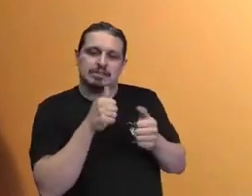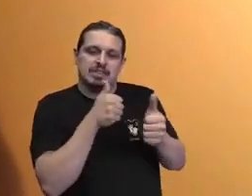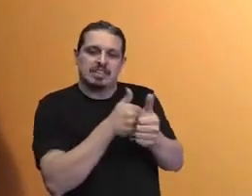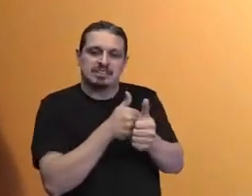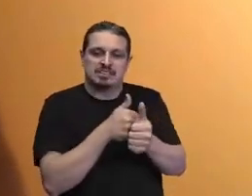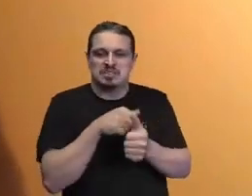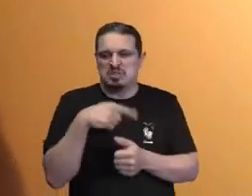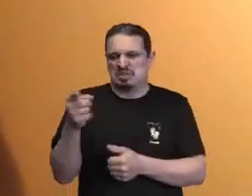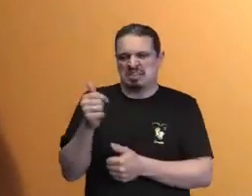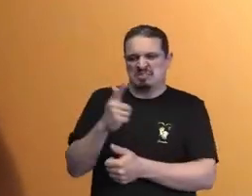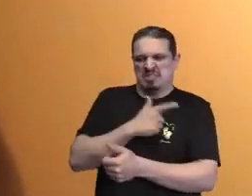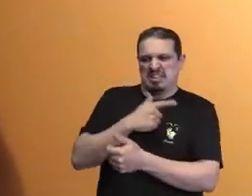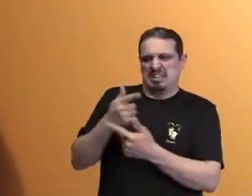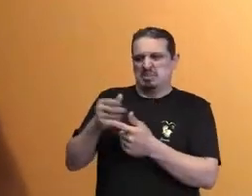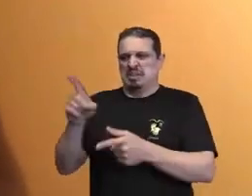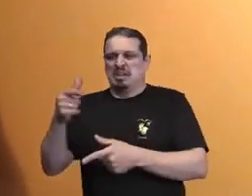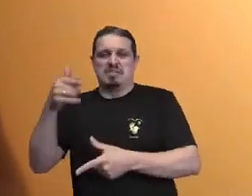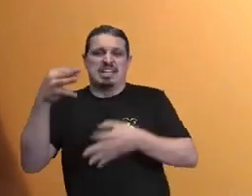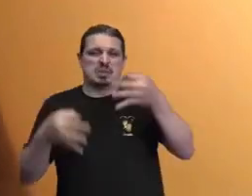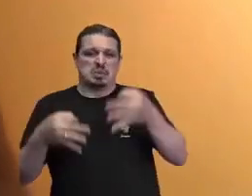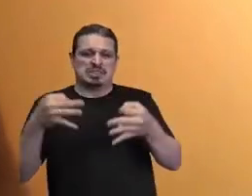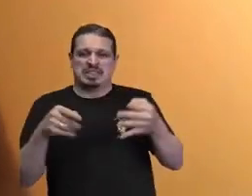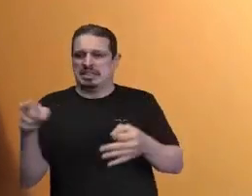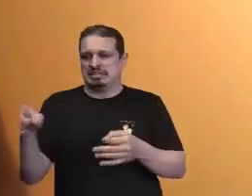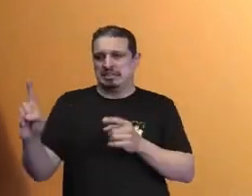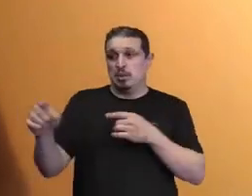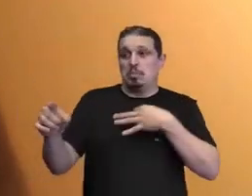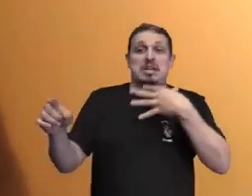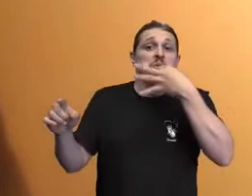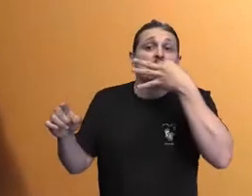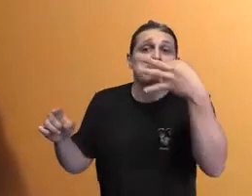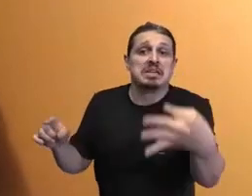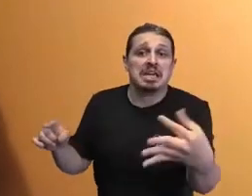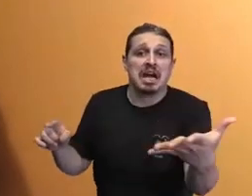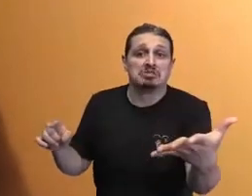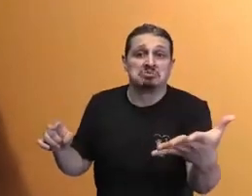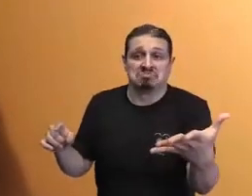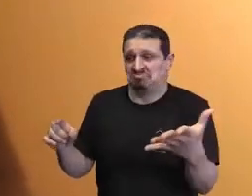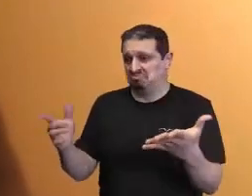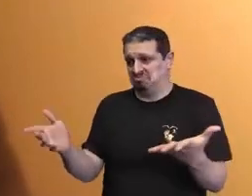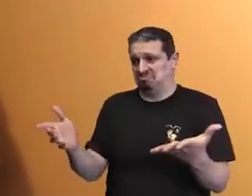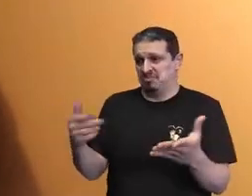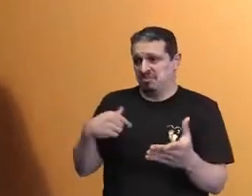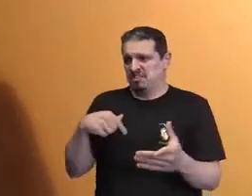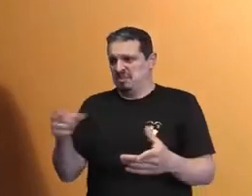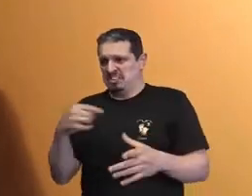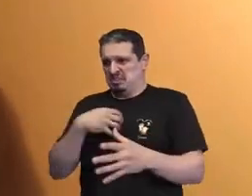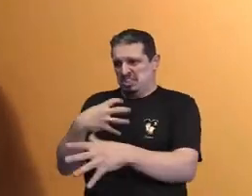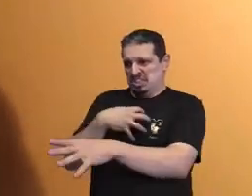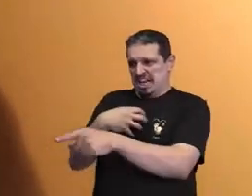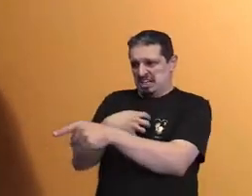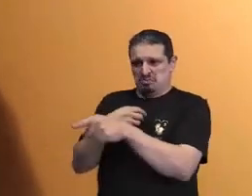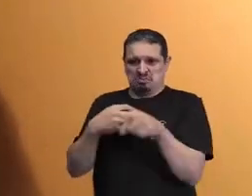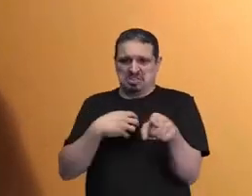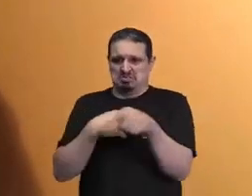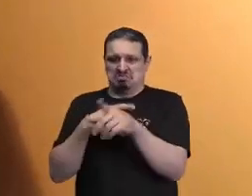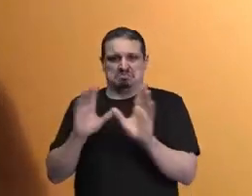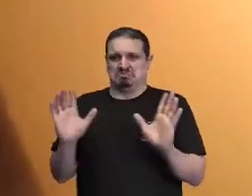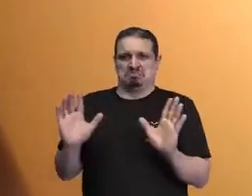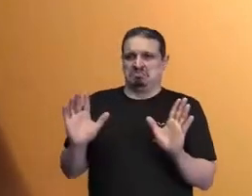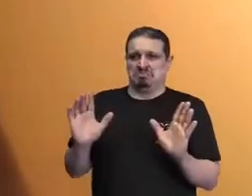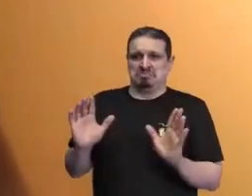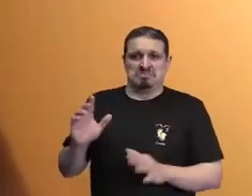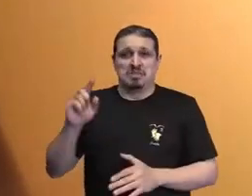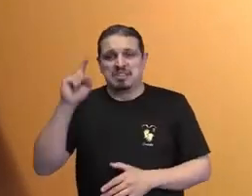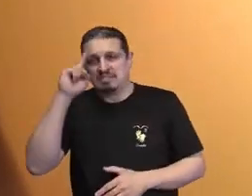é apenas uma opinião. E por isso é necessário alterar o modo de fazer, de pensar. altera-se tudo? Não,